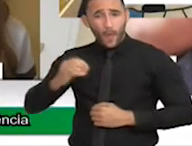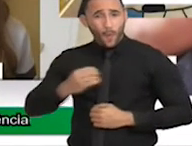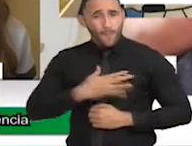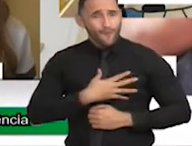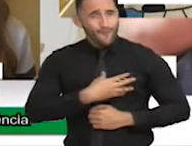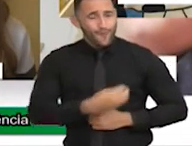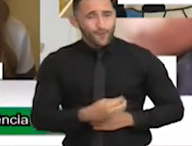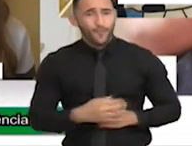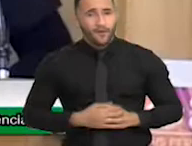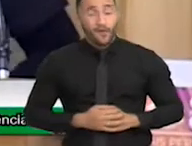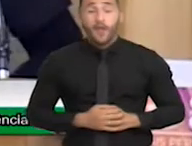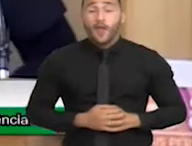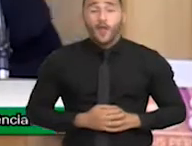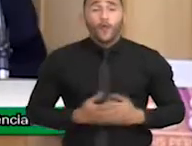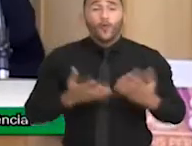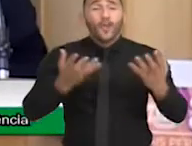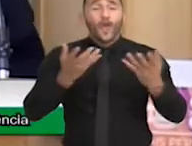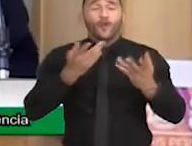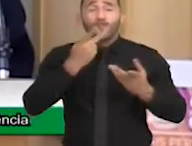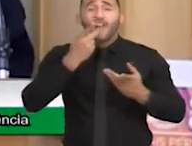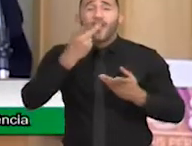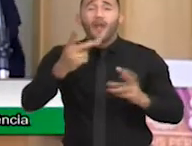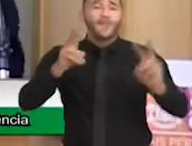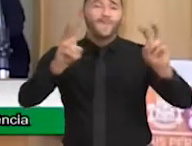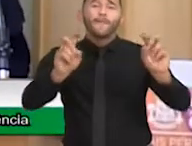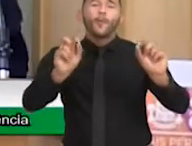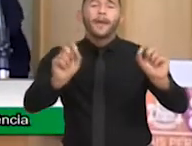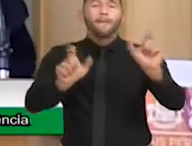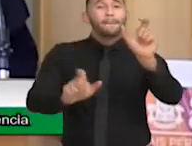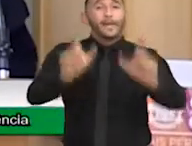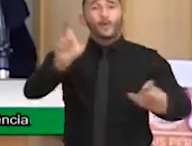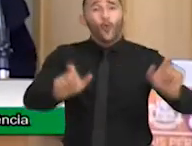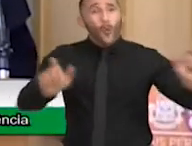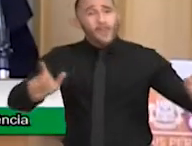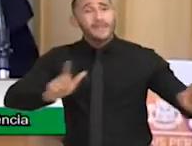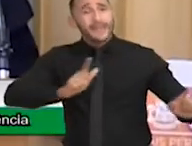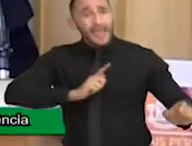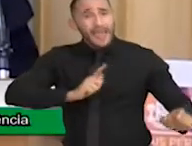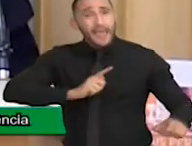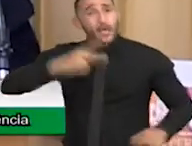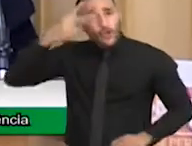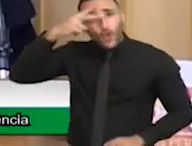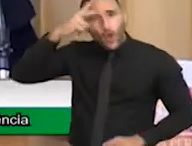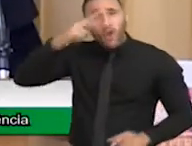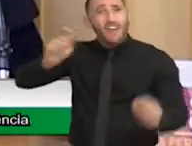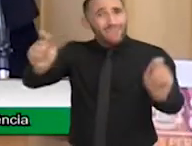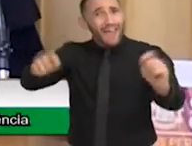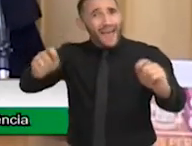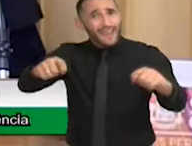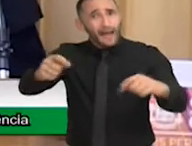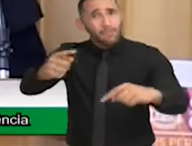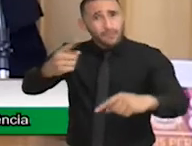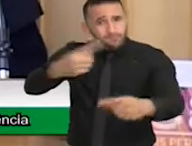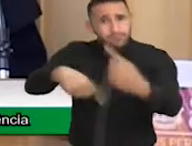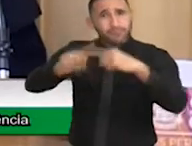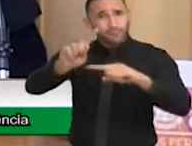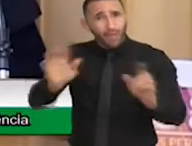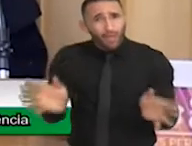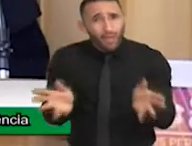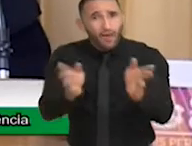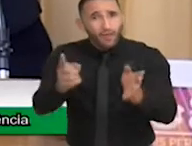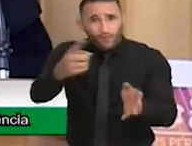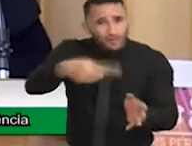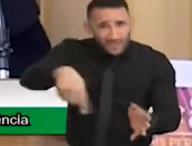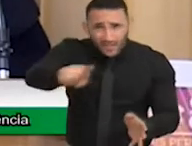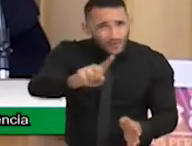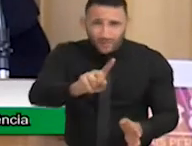Eu estou aqui para falar de pessoas que têm histórias e potenciais. Vocês não sabem o que é ser